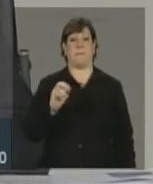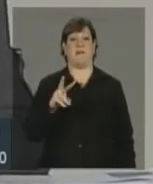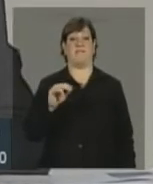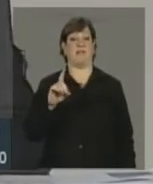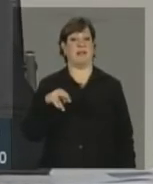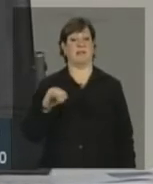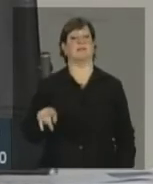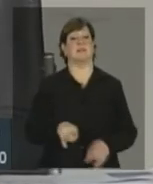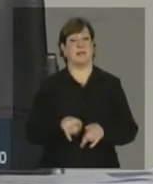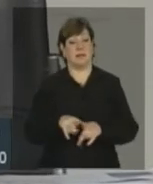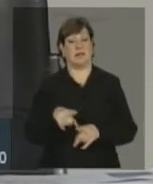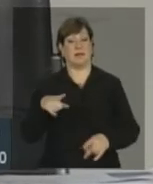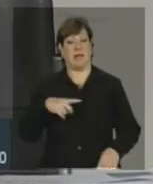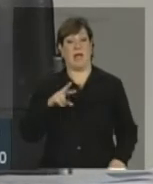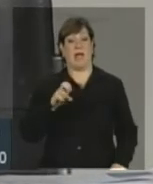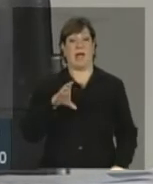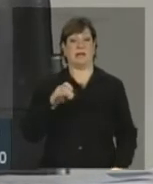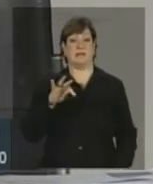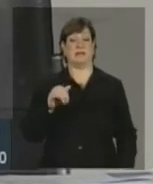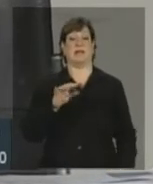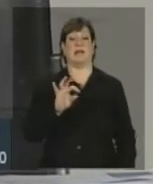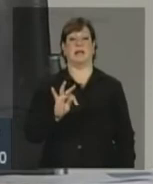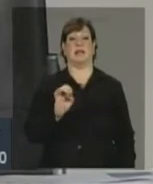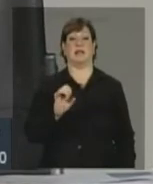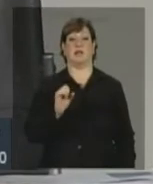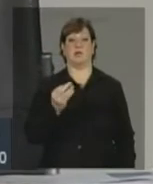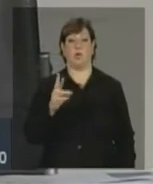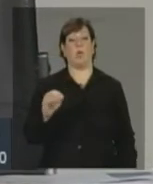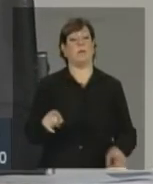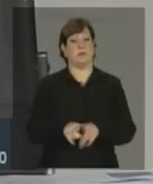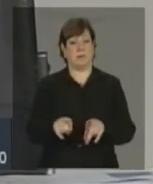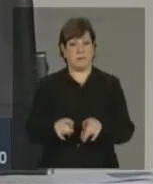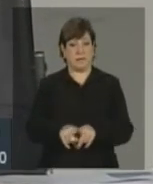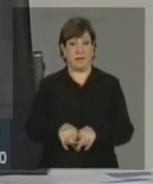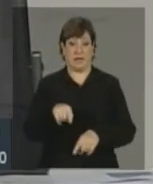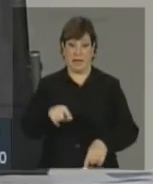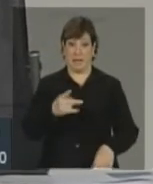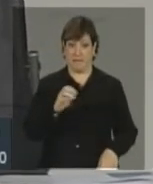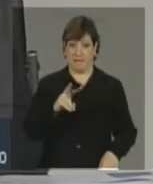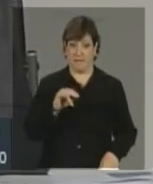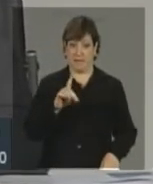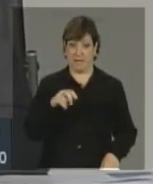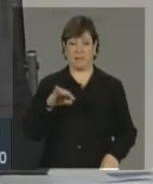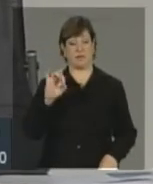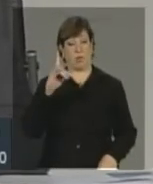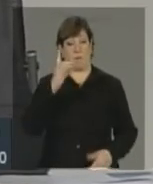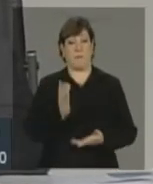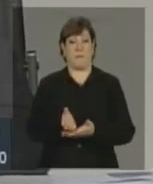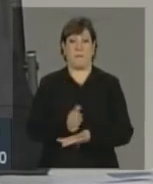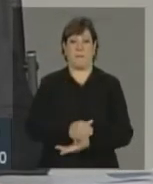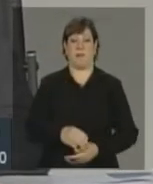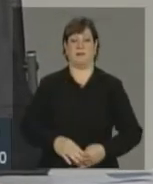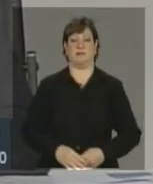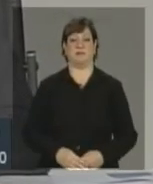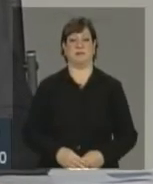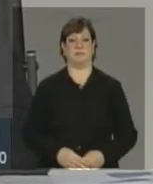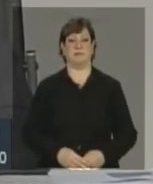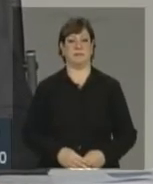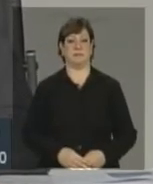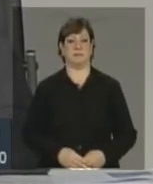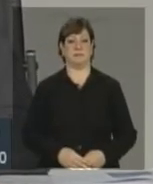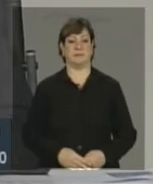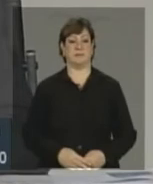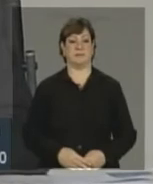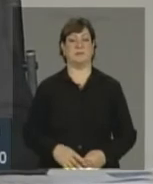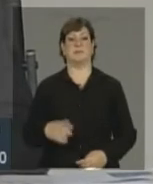também. Não é só a previdência. Previdência é uma parte. Secretário, os resultados